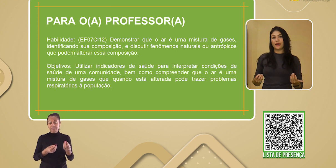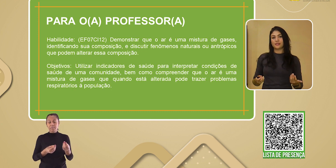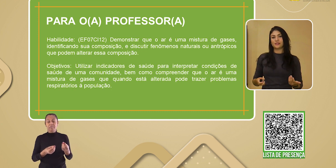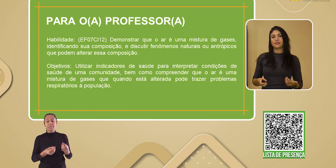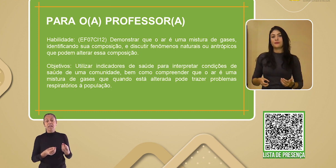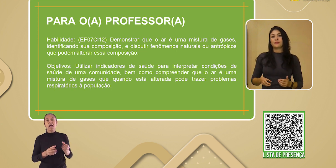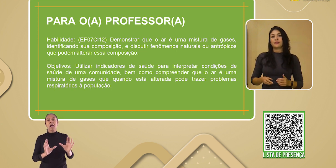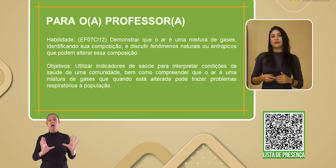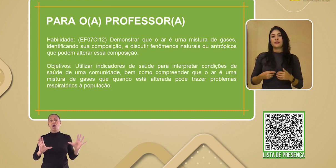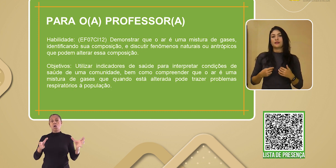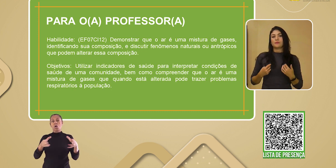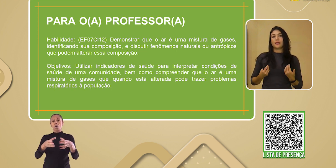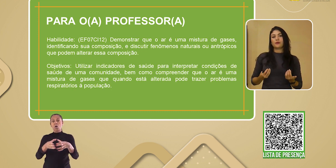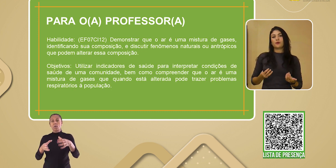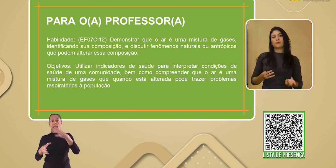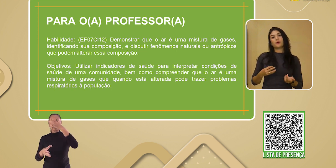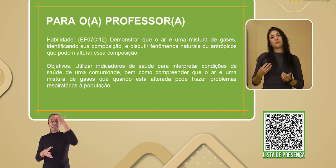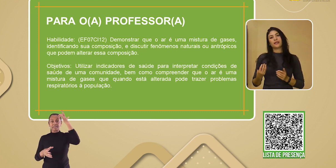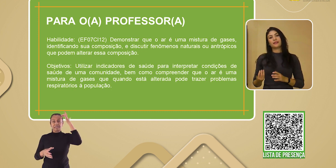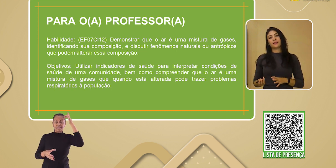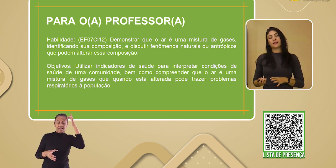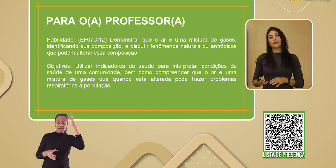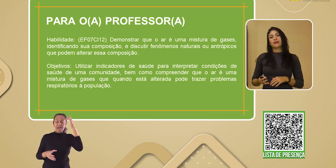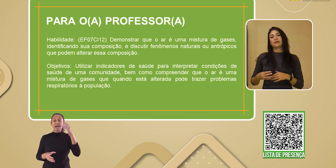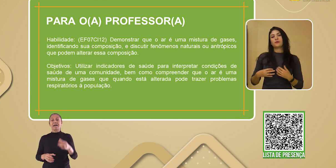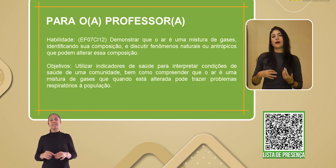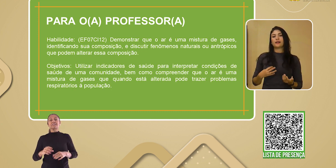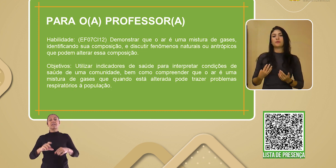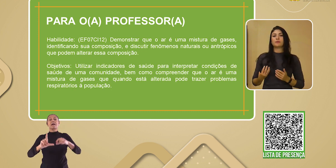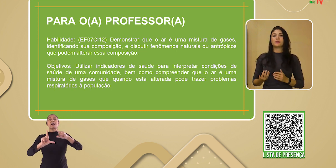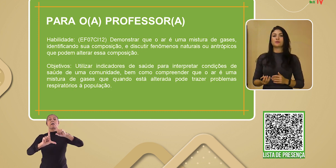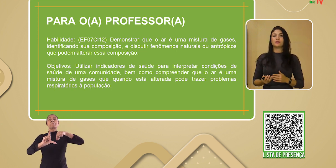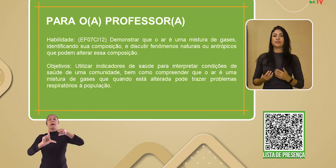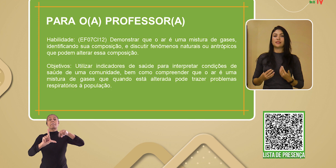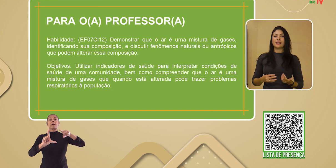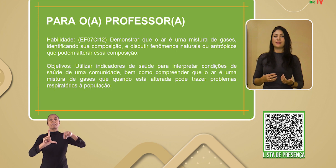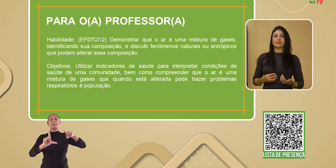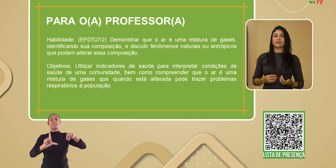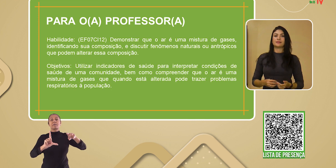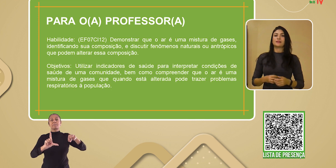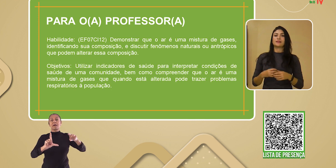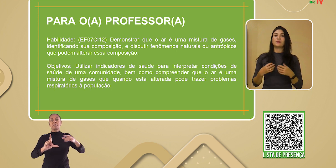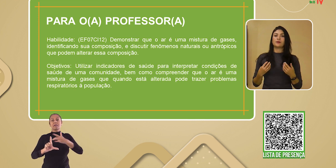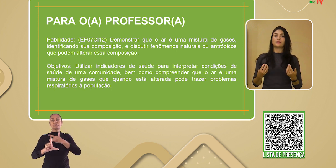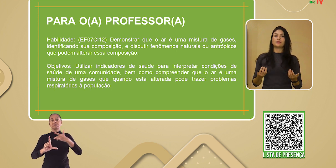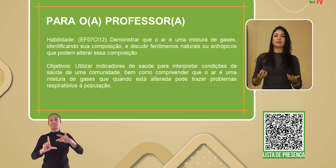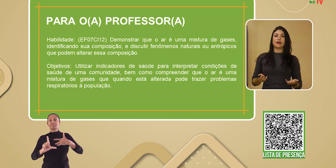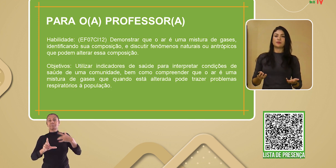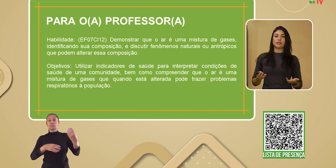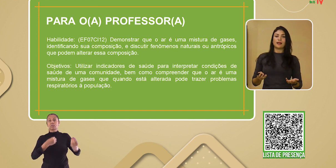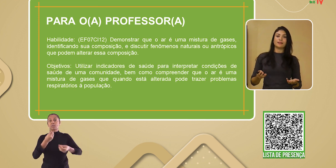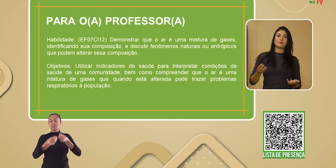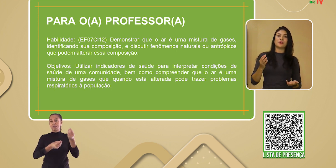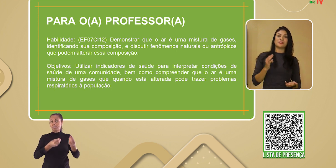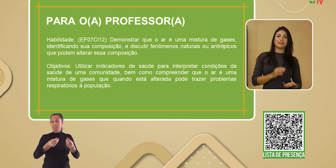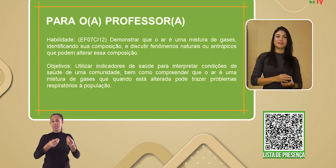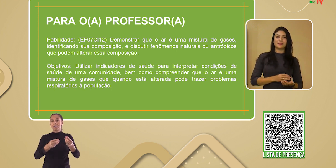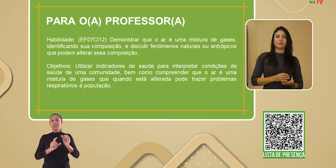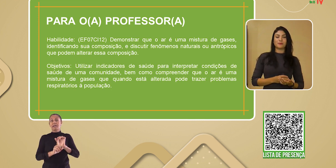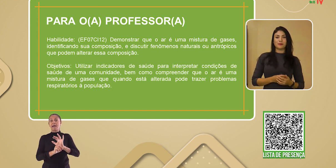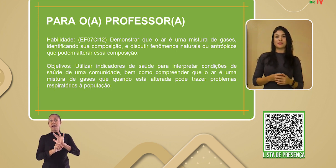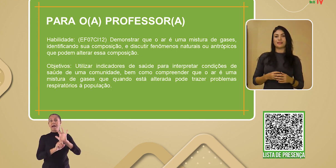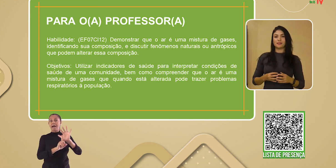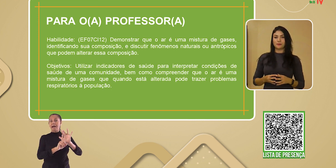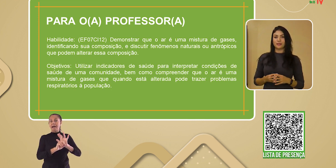comunidade, bem como compreender que o ar é uma mistura de gases, que quando está alterada pode